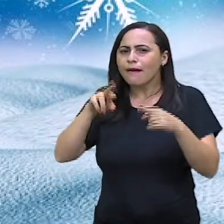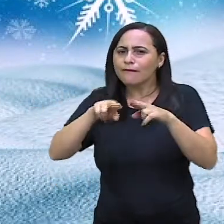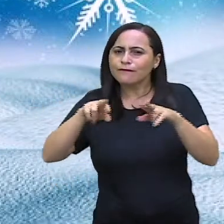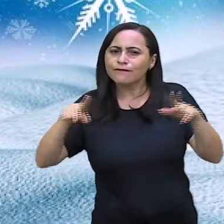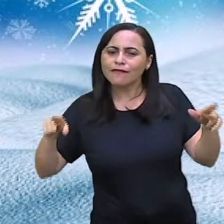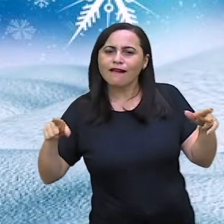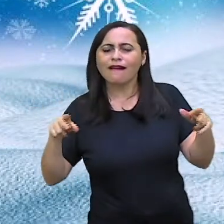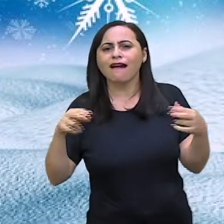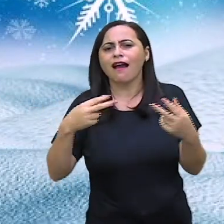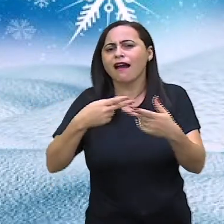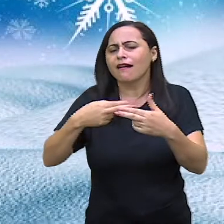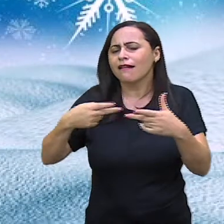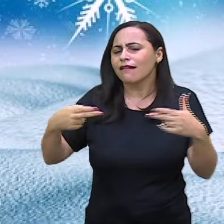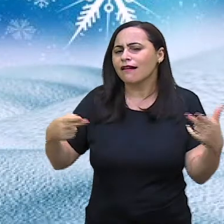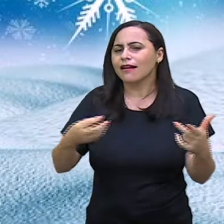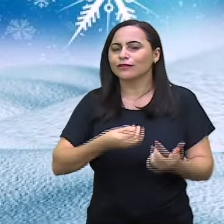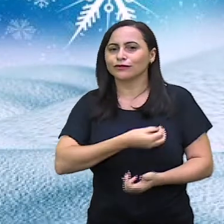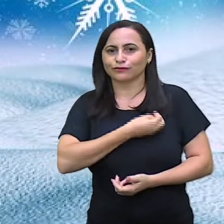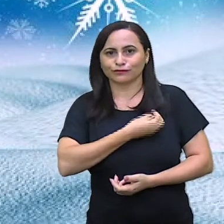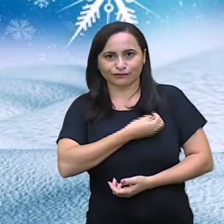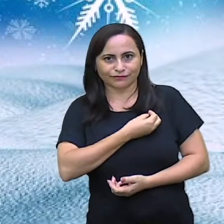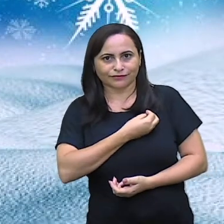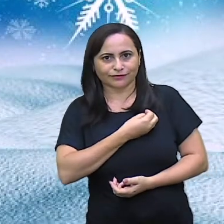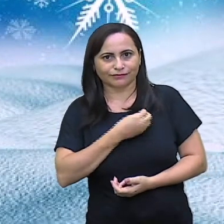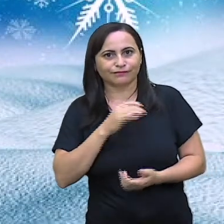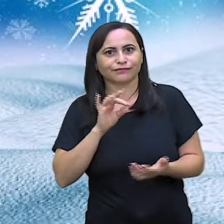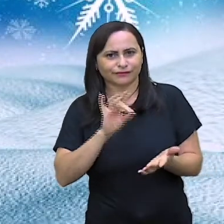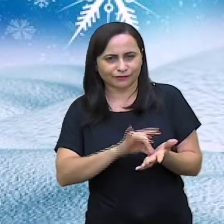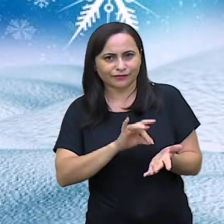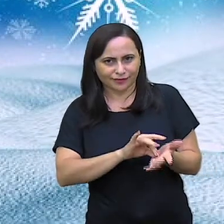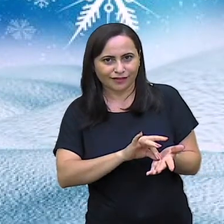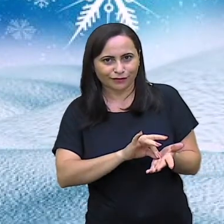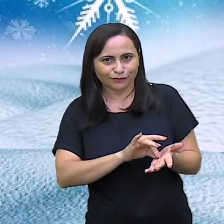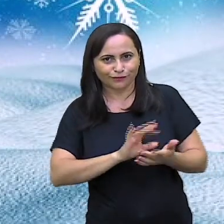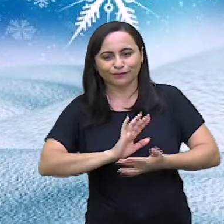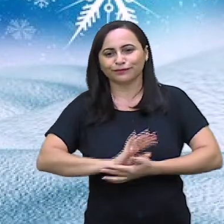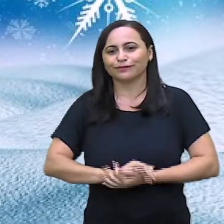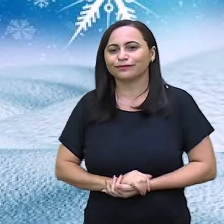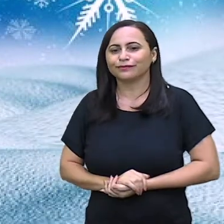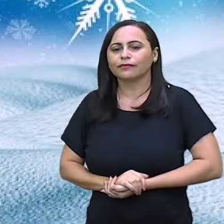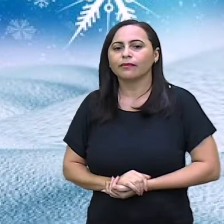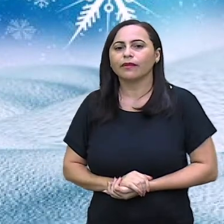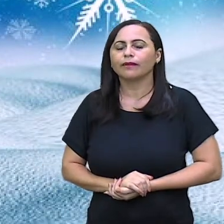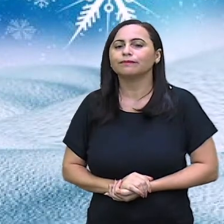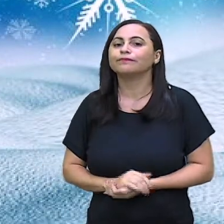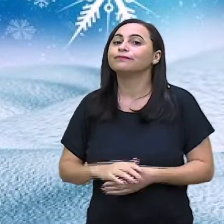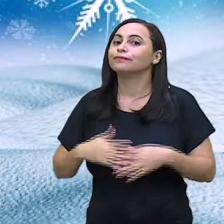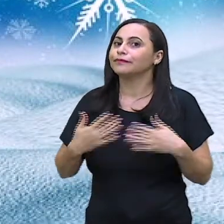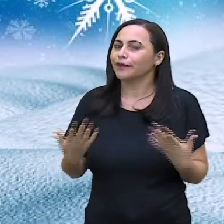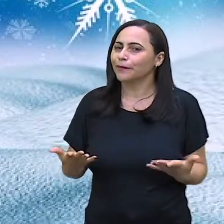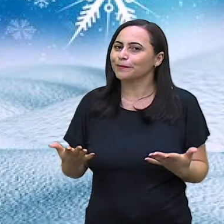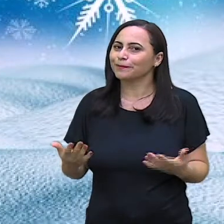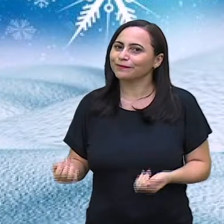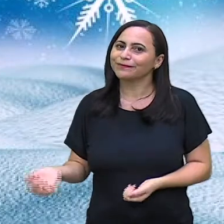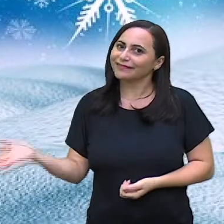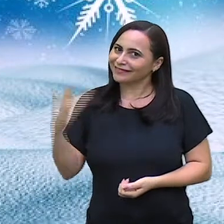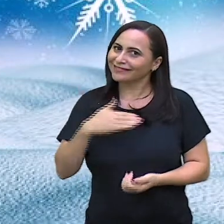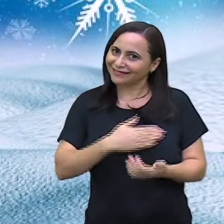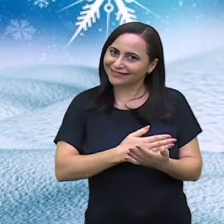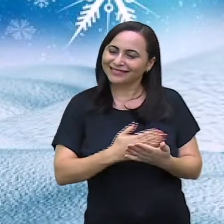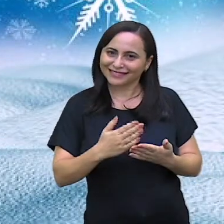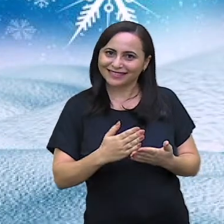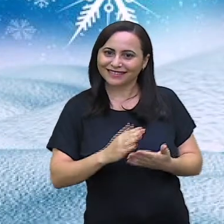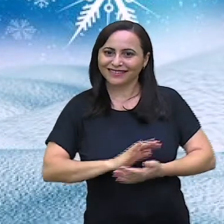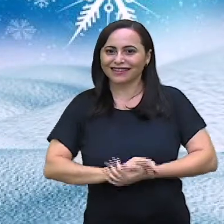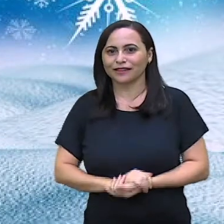questões em nossa vida. Não é mesmo? Vocês concordam comigo? Pois é! Então, vamos lá?